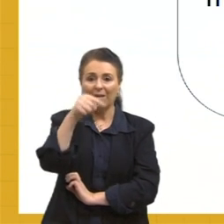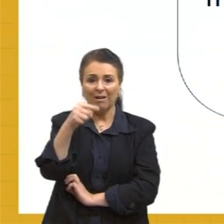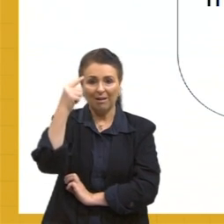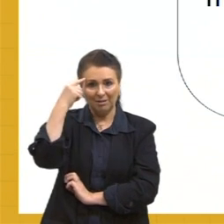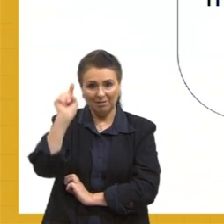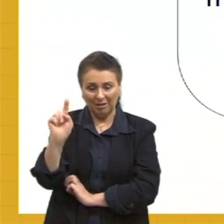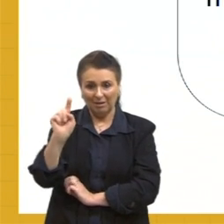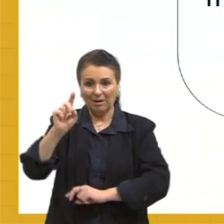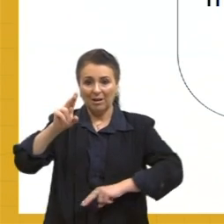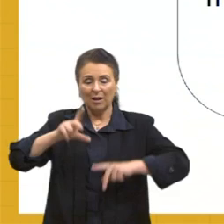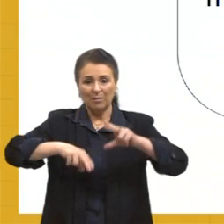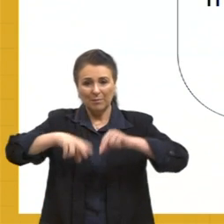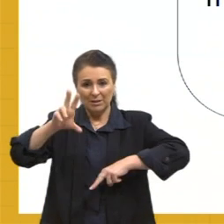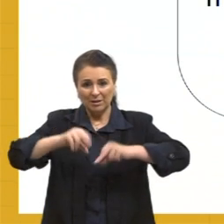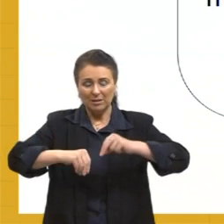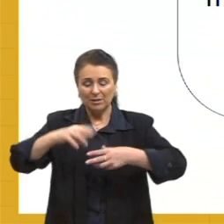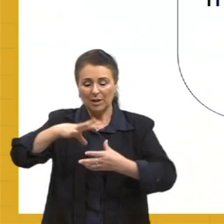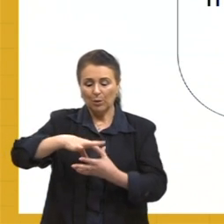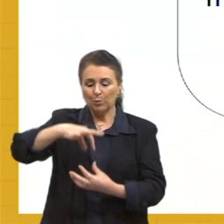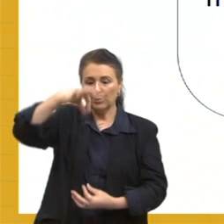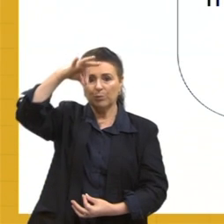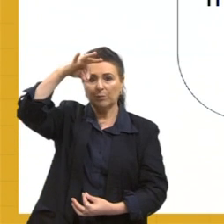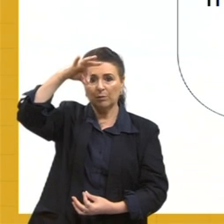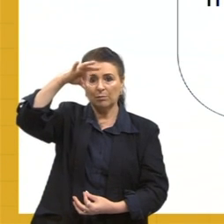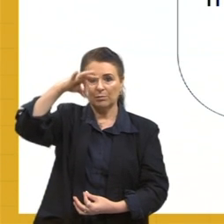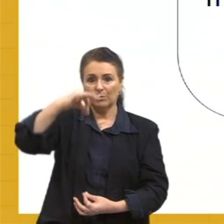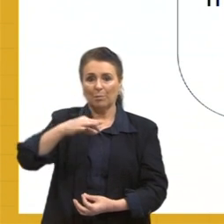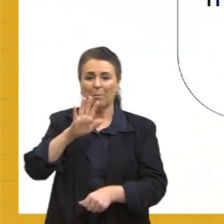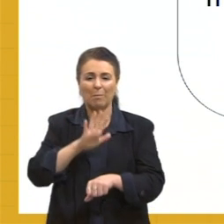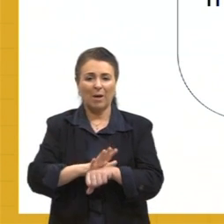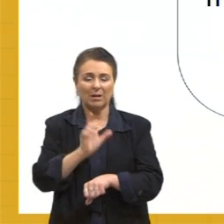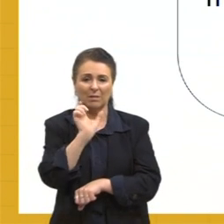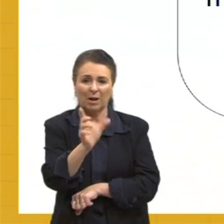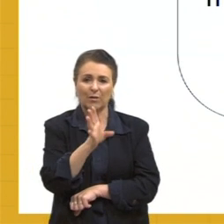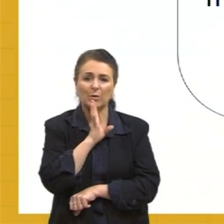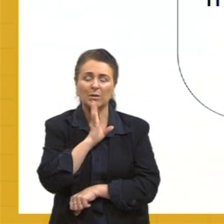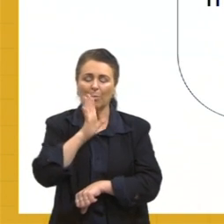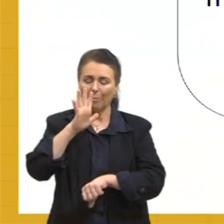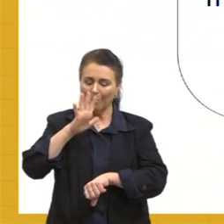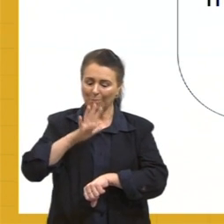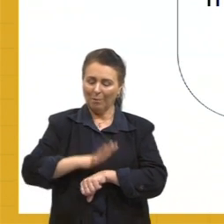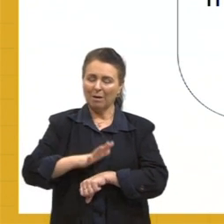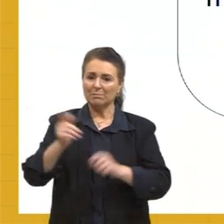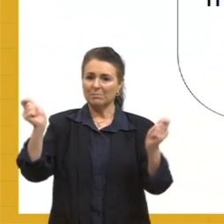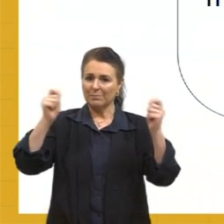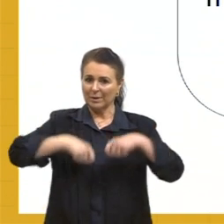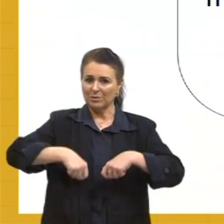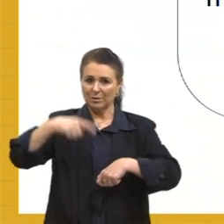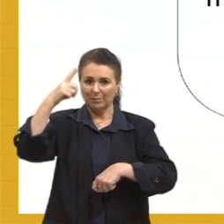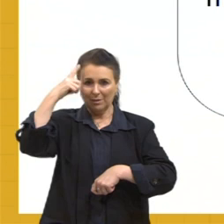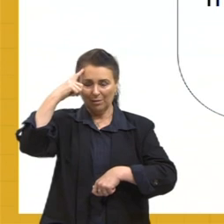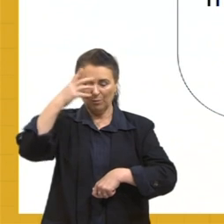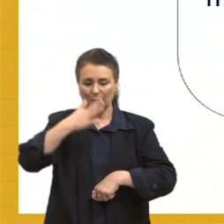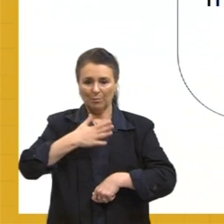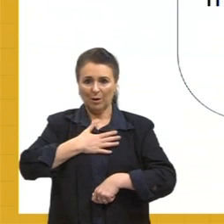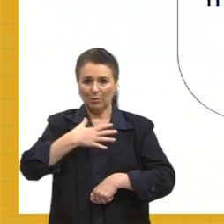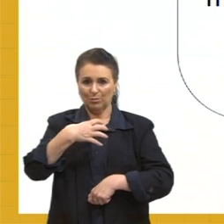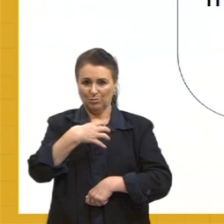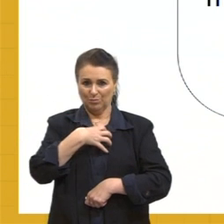materializa o espírito. Quanto mais palavras eu conheço, mais sou capaz de pensar o meu sentimento.